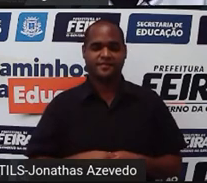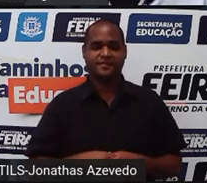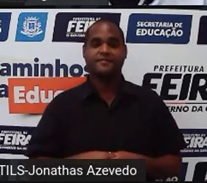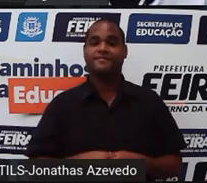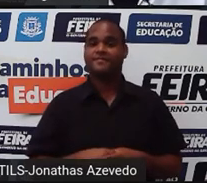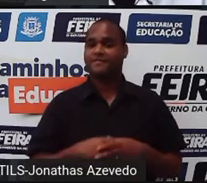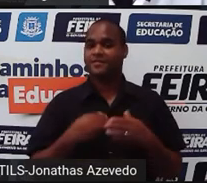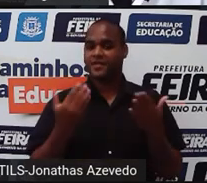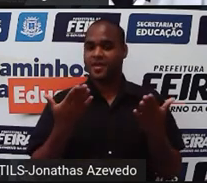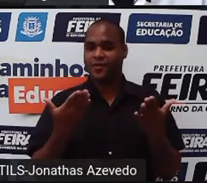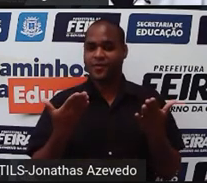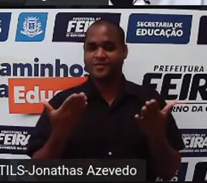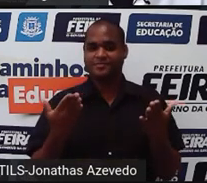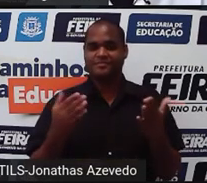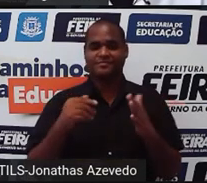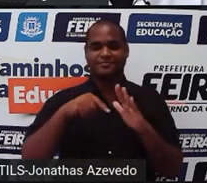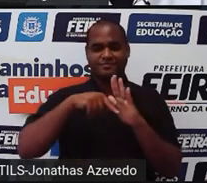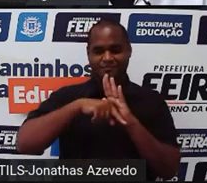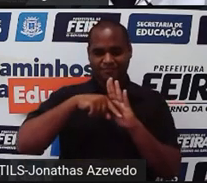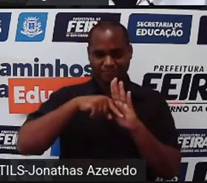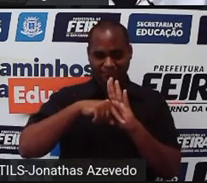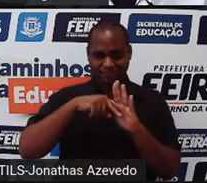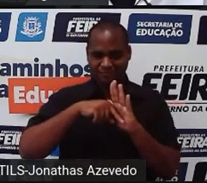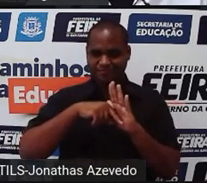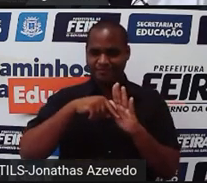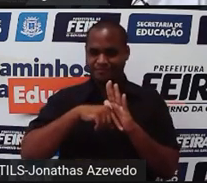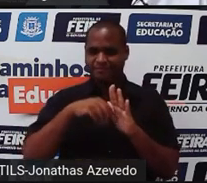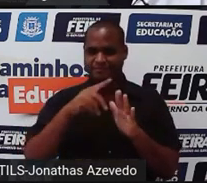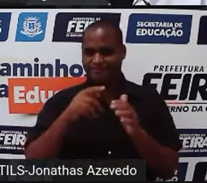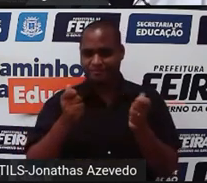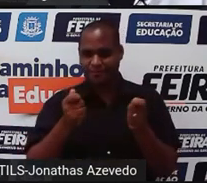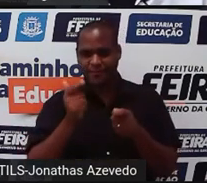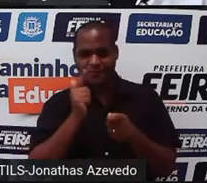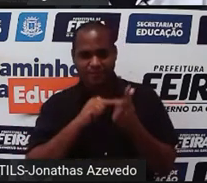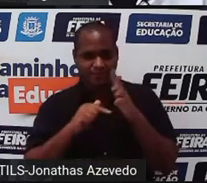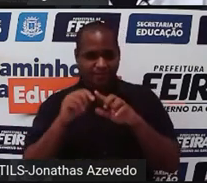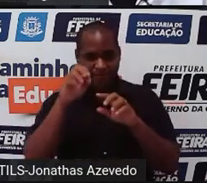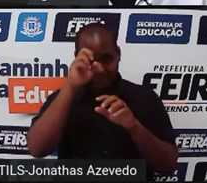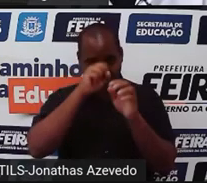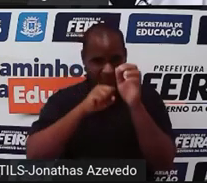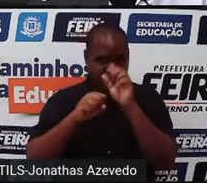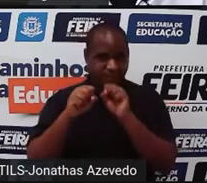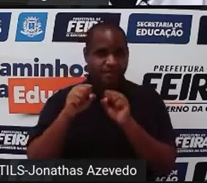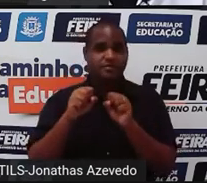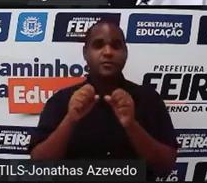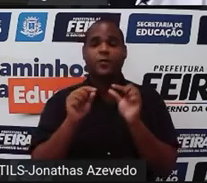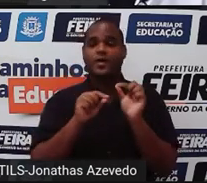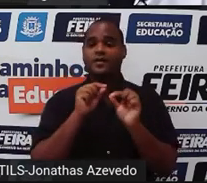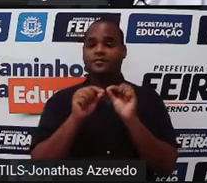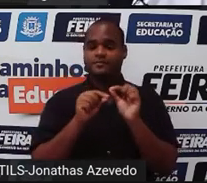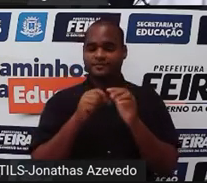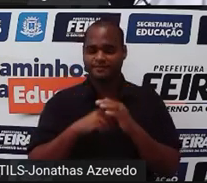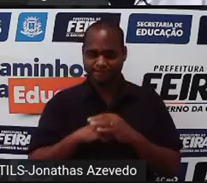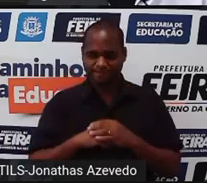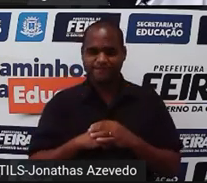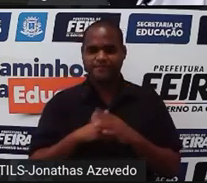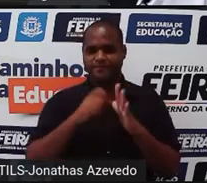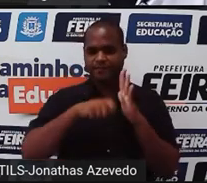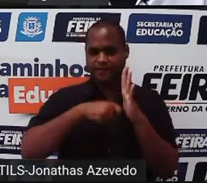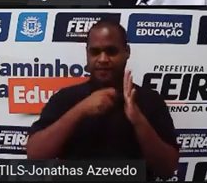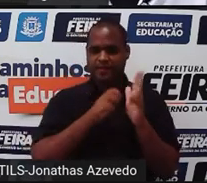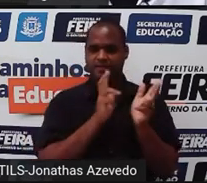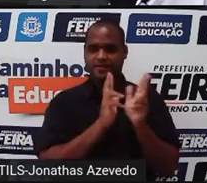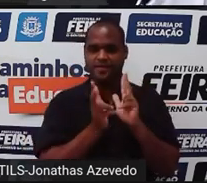vamos fazer agora né aquele momento de avaliação o é que você conseguiu aprender nessa aula né o que é você aprendeu nessa aula grava um